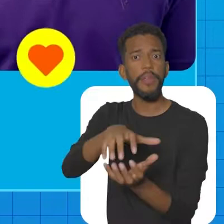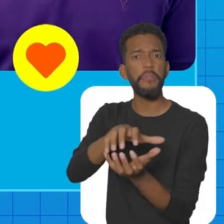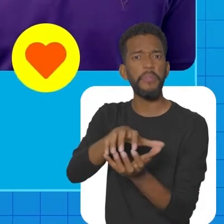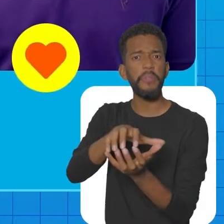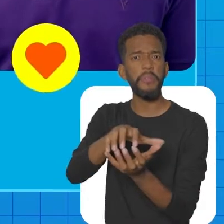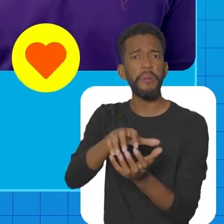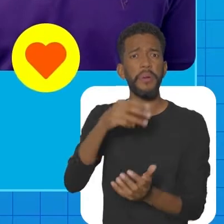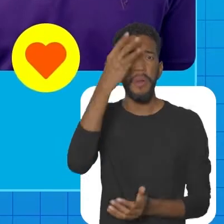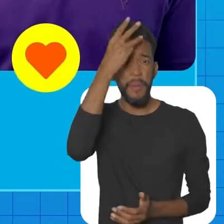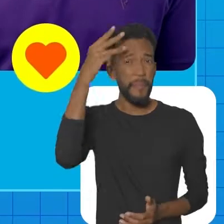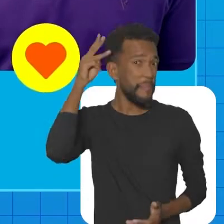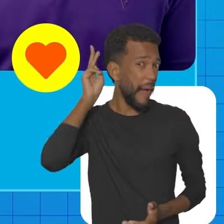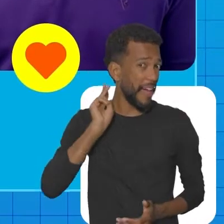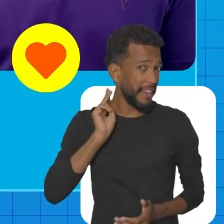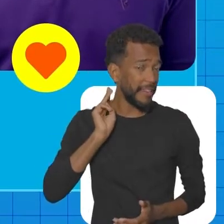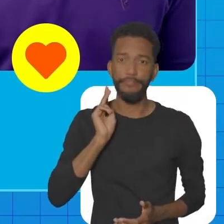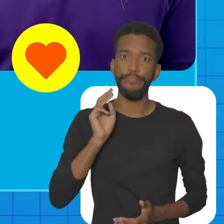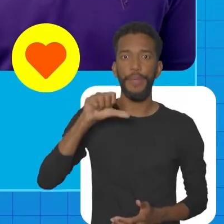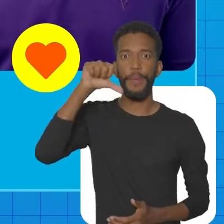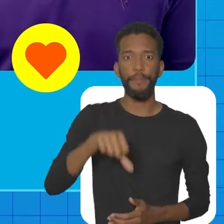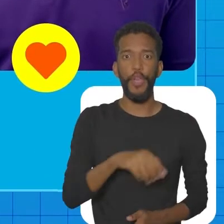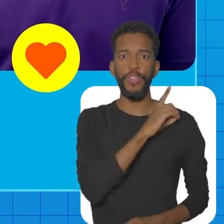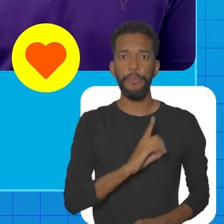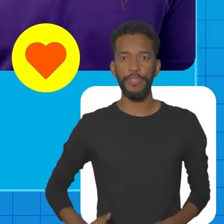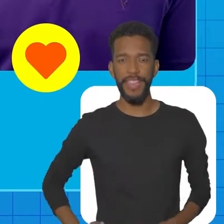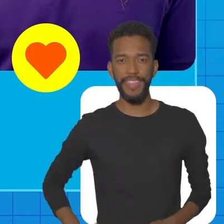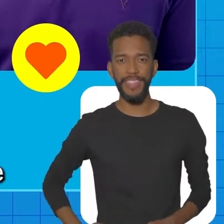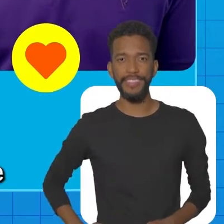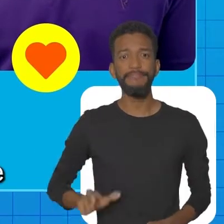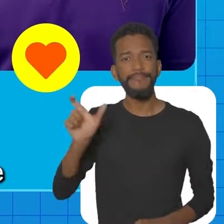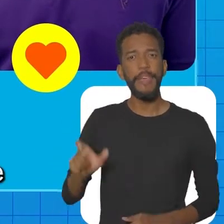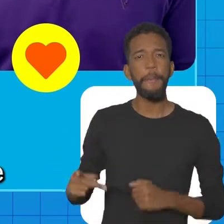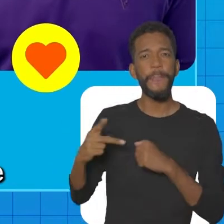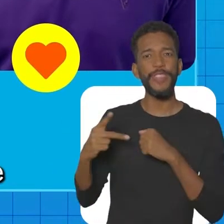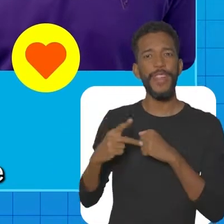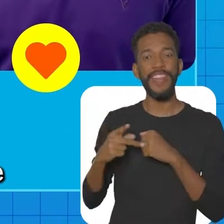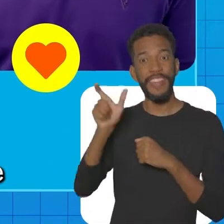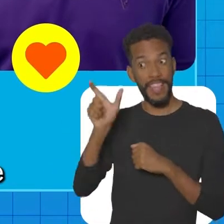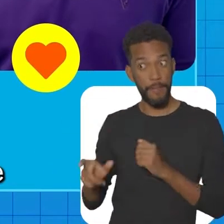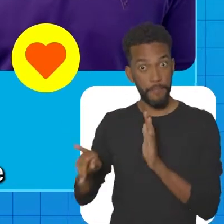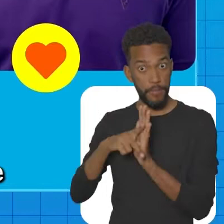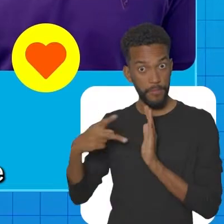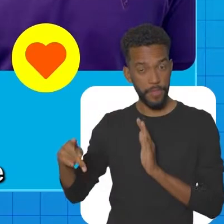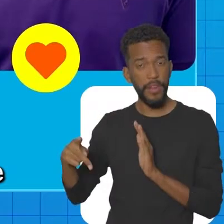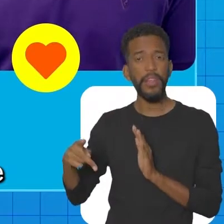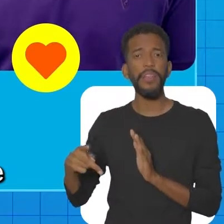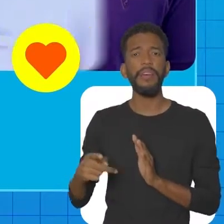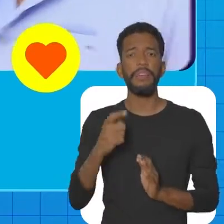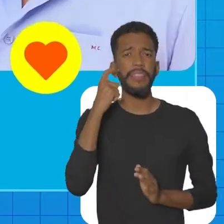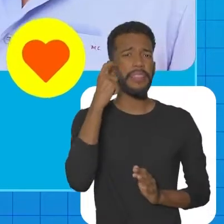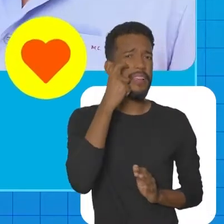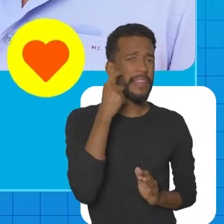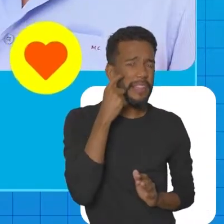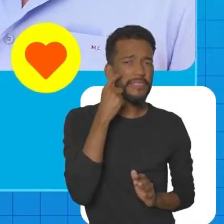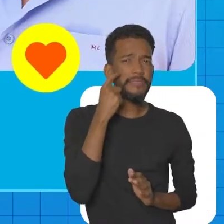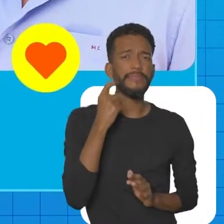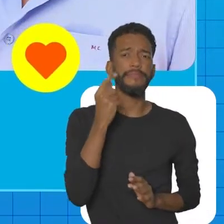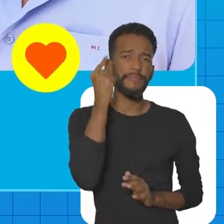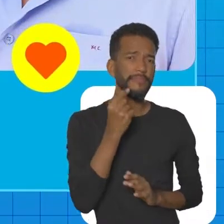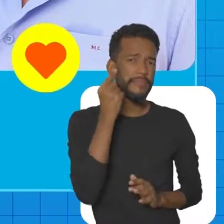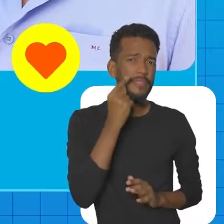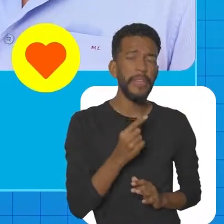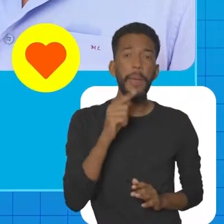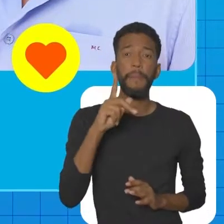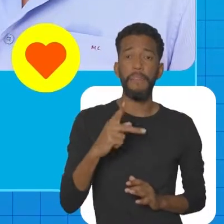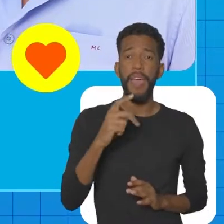Marília, a pior deputada do estado A Petrolina de Miguel é o melhor lugar para se viver do Nordeste Com Danilo e Paulo, o